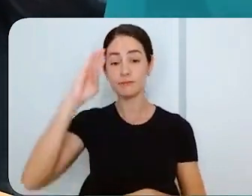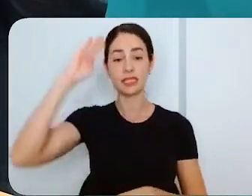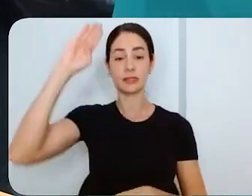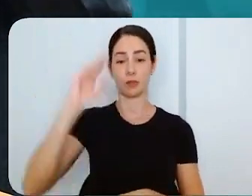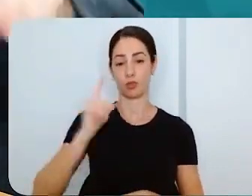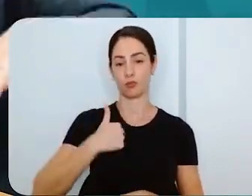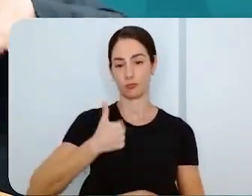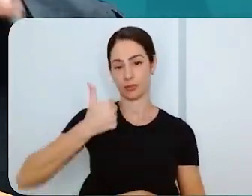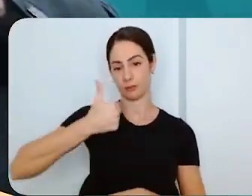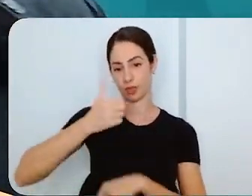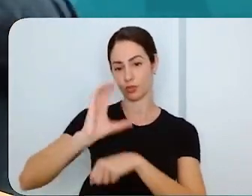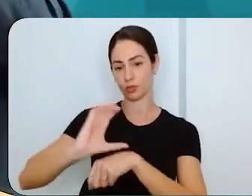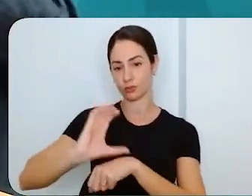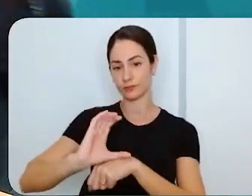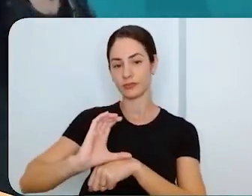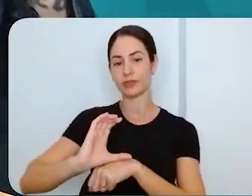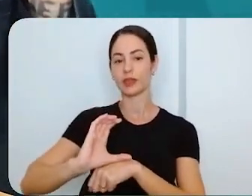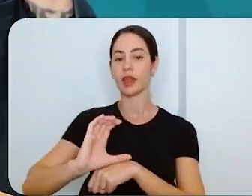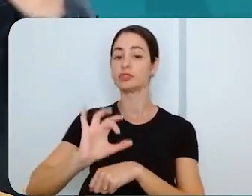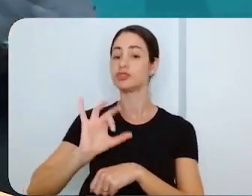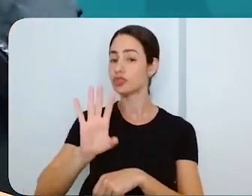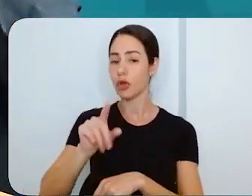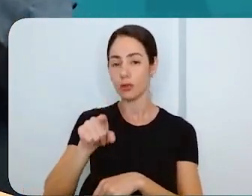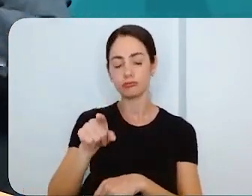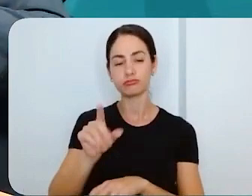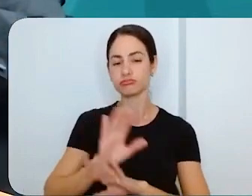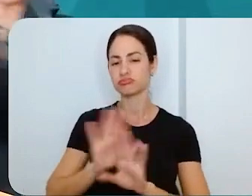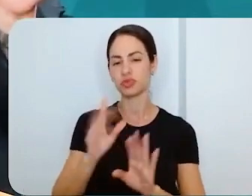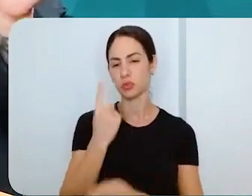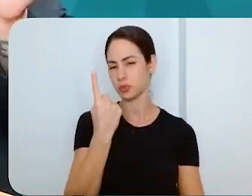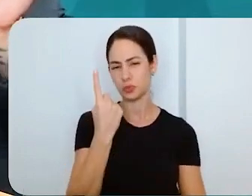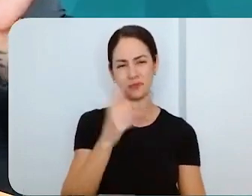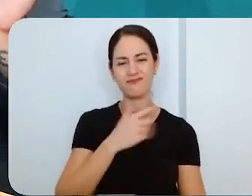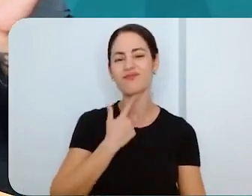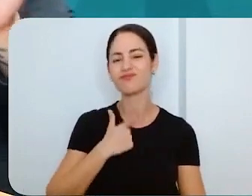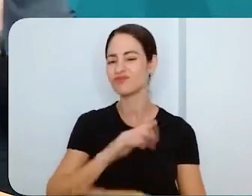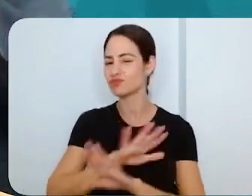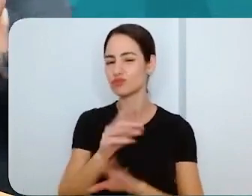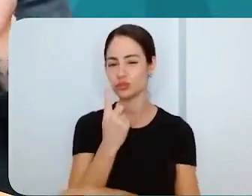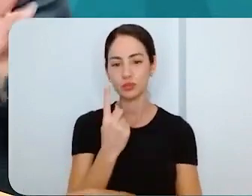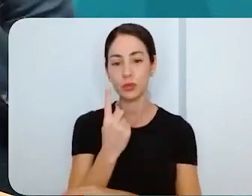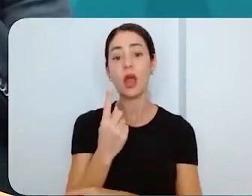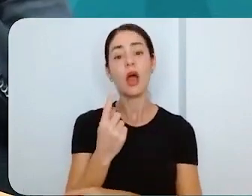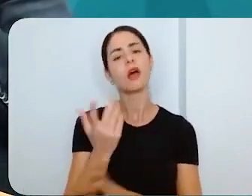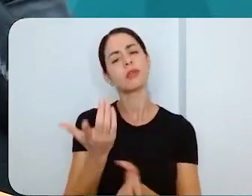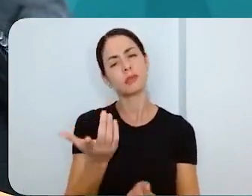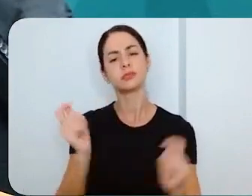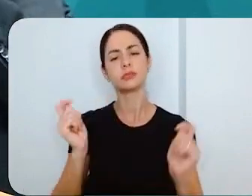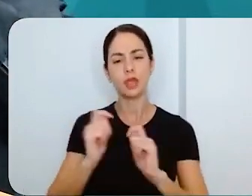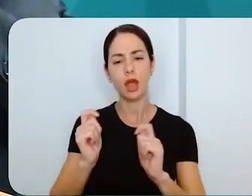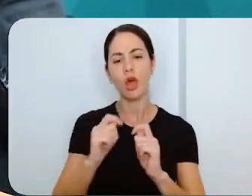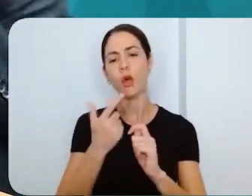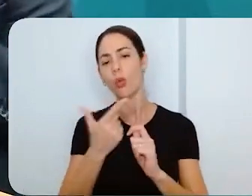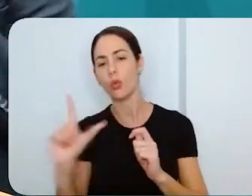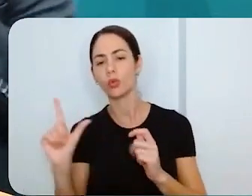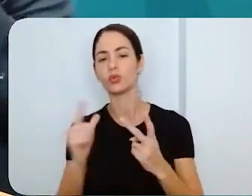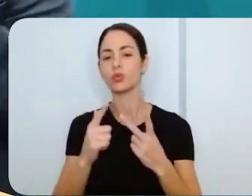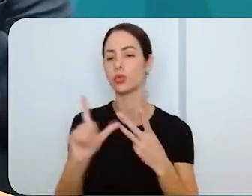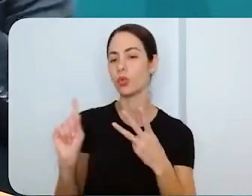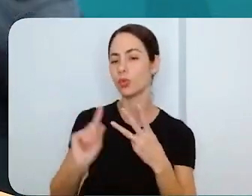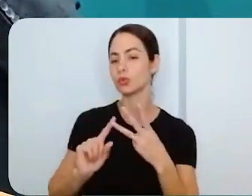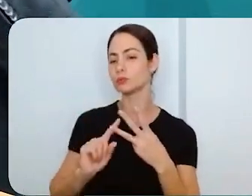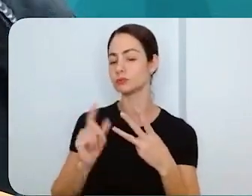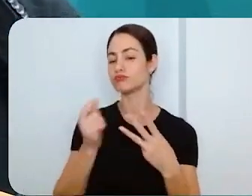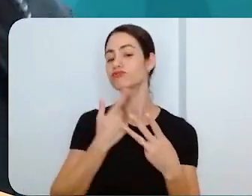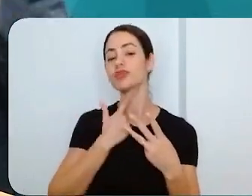vai colocar em primeiro lugar. Se só aquele servir para ele, não tem problema, ele marca só o primeiro. Delícia. Mas se ele falasse, não, peraí, vou deixar uma